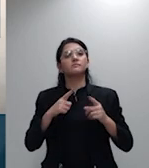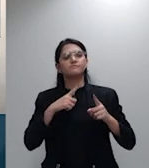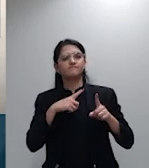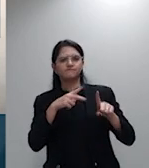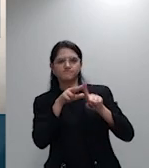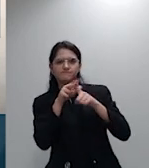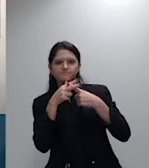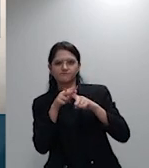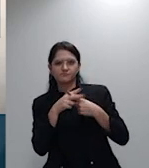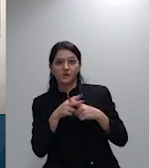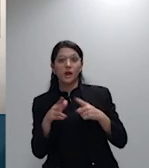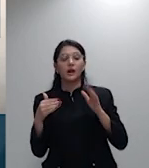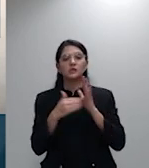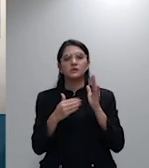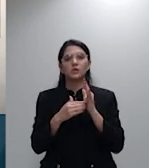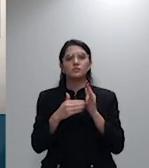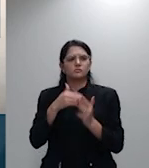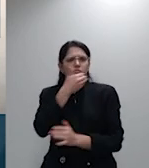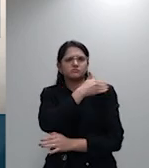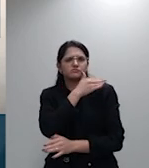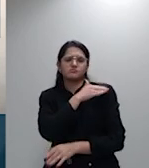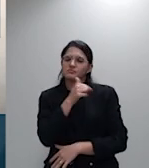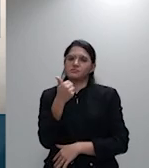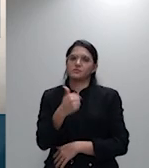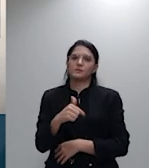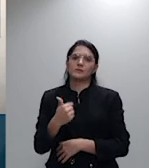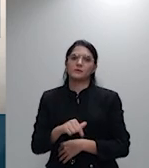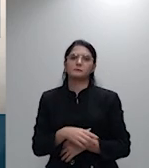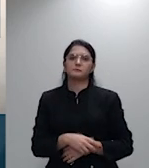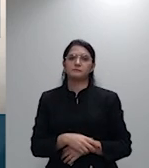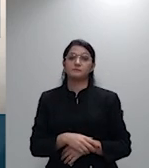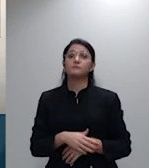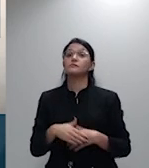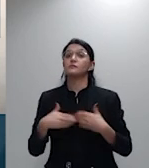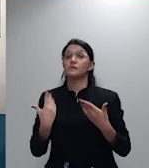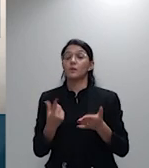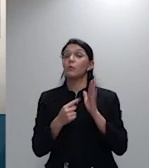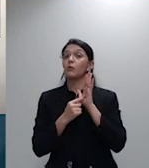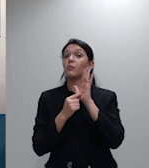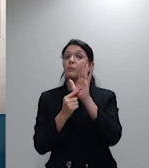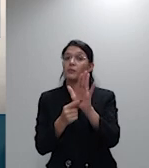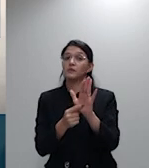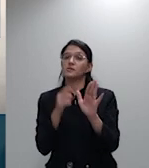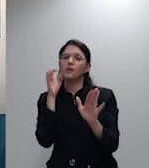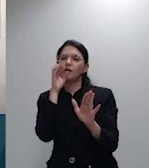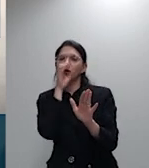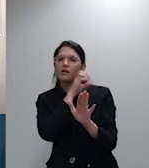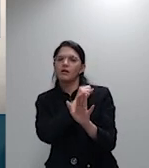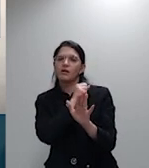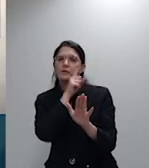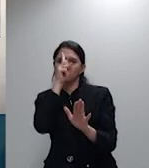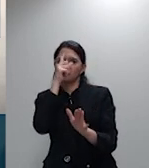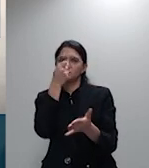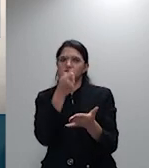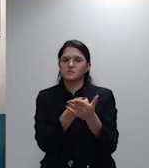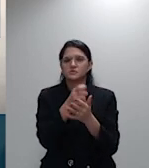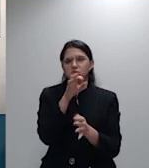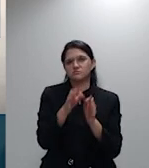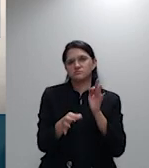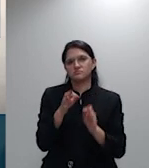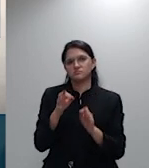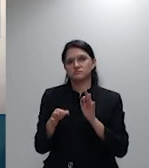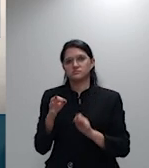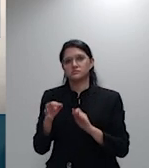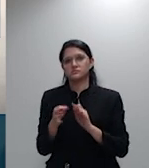ante essa breve amostragem das revisões judiciais dos reajustes e suas respectivas fundamentações